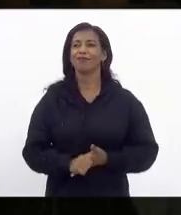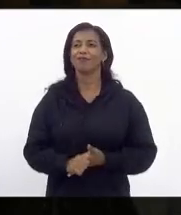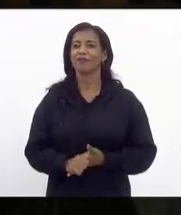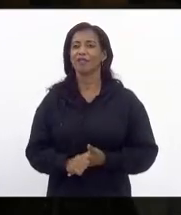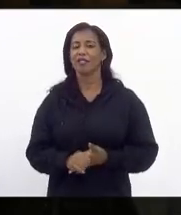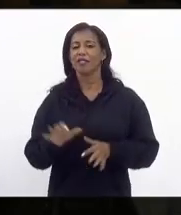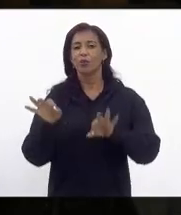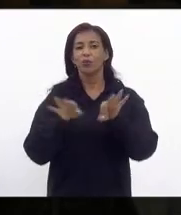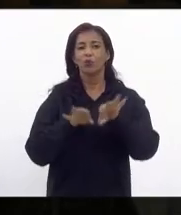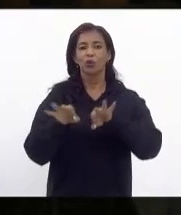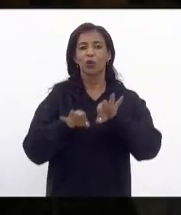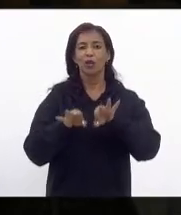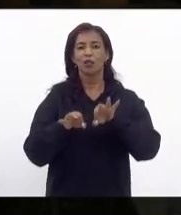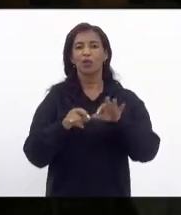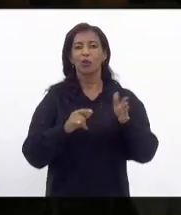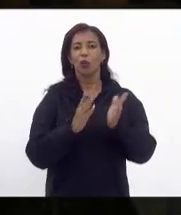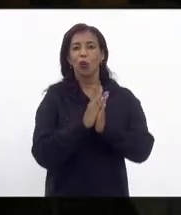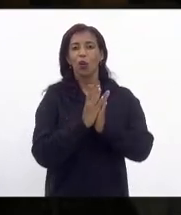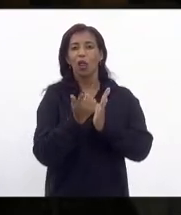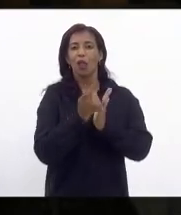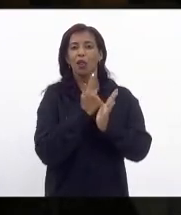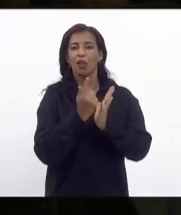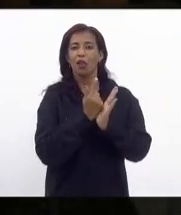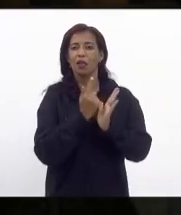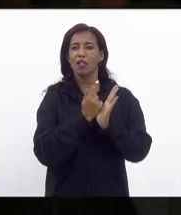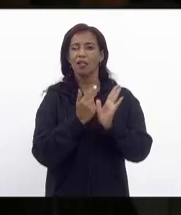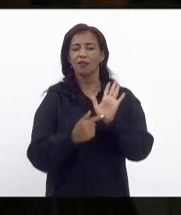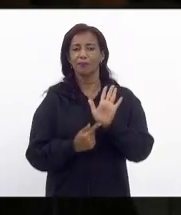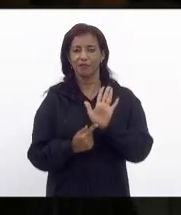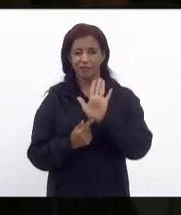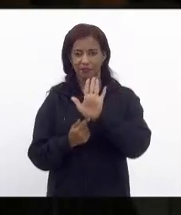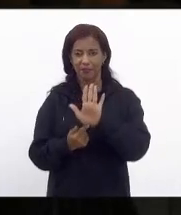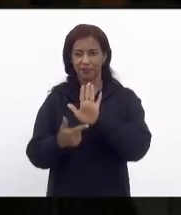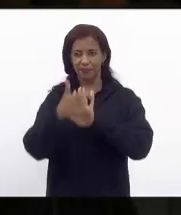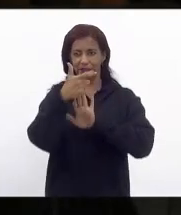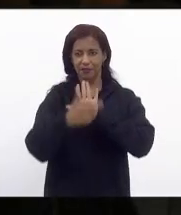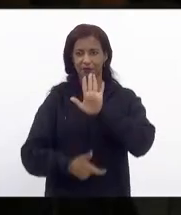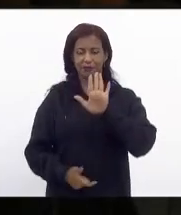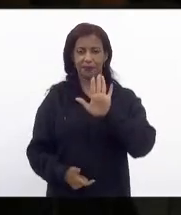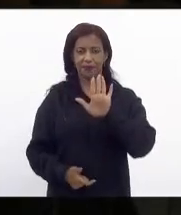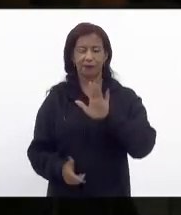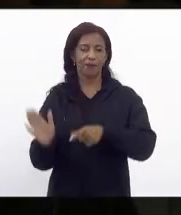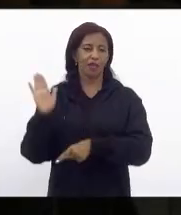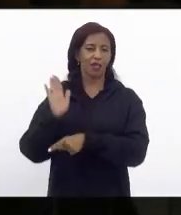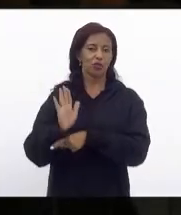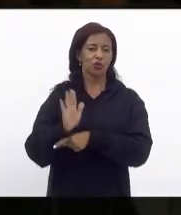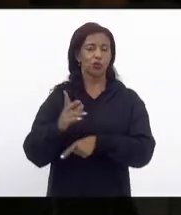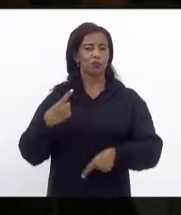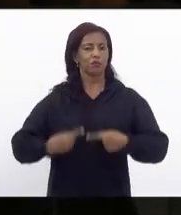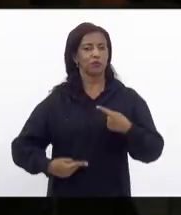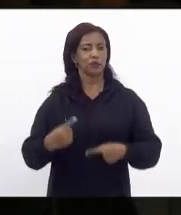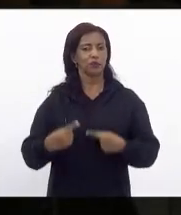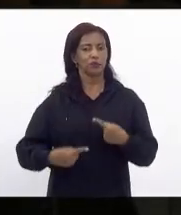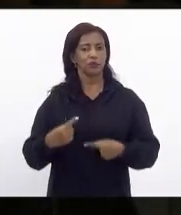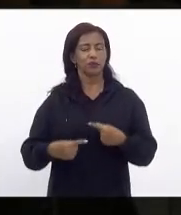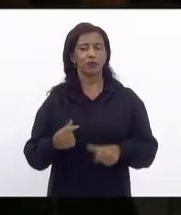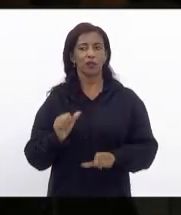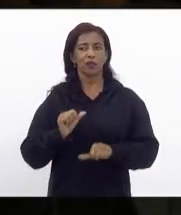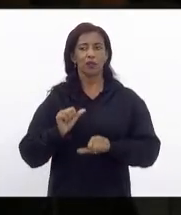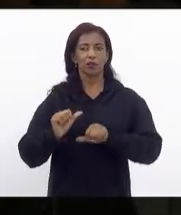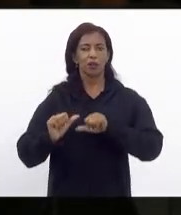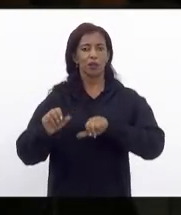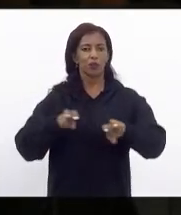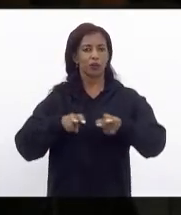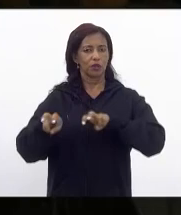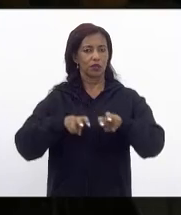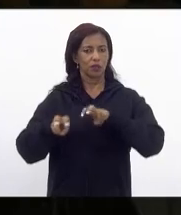que são os organizadores desse livro mobilidade antirracista que é também uma importante contribuição para o debate sobre um transporte público